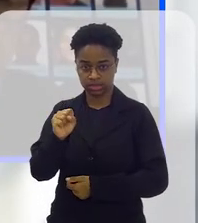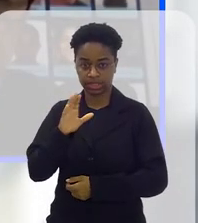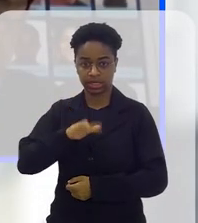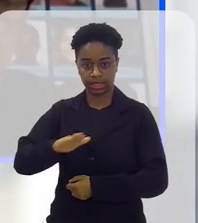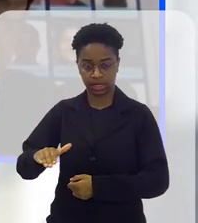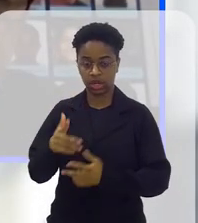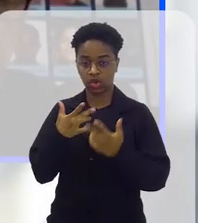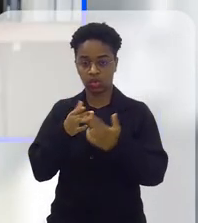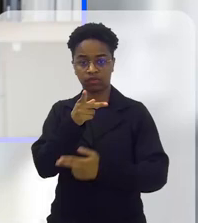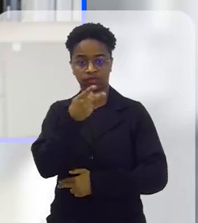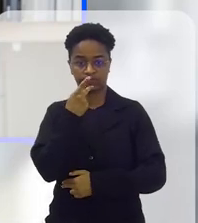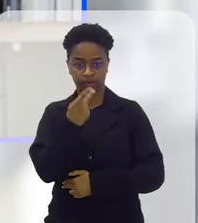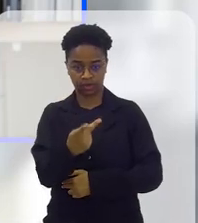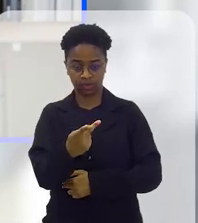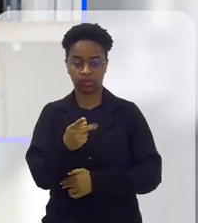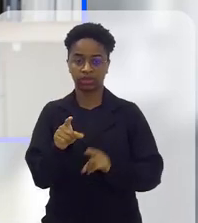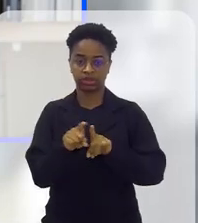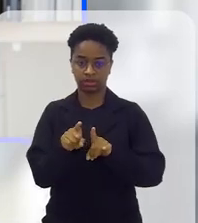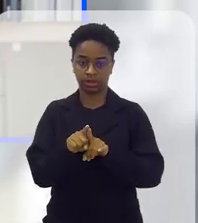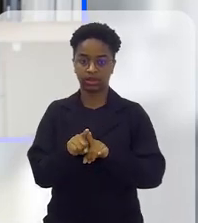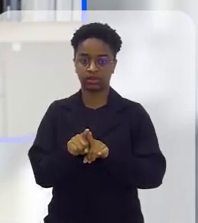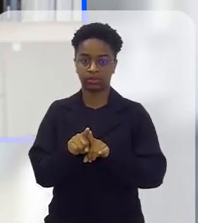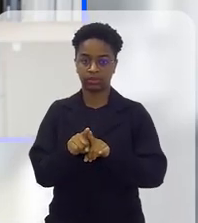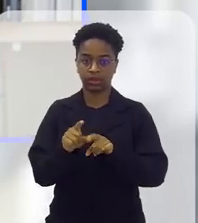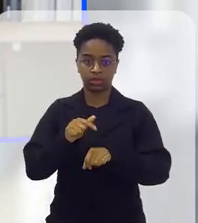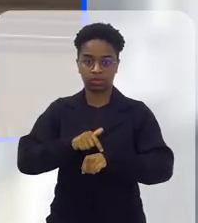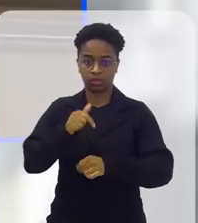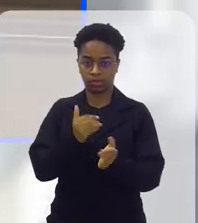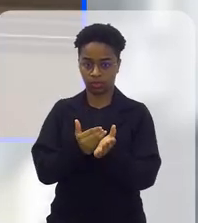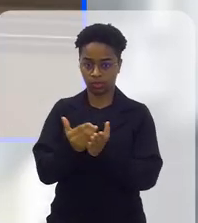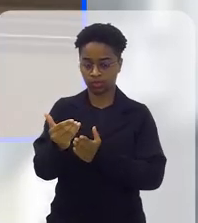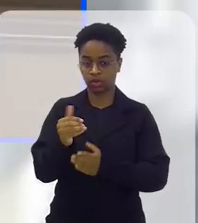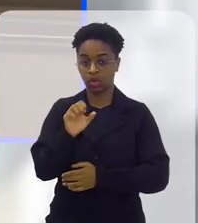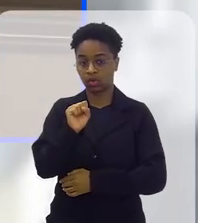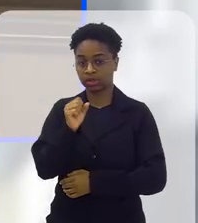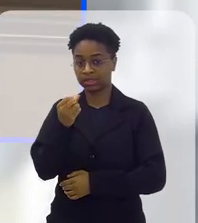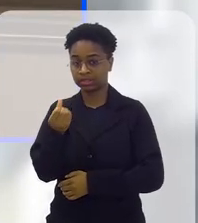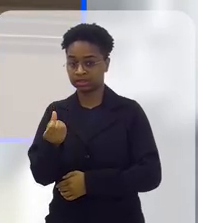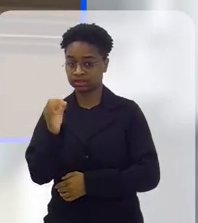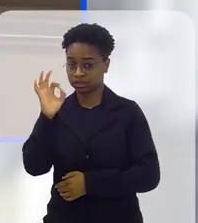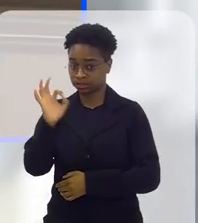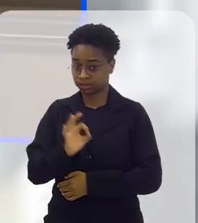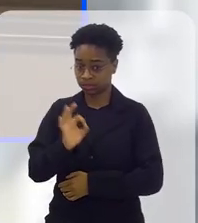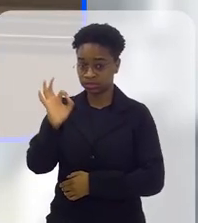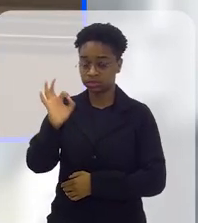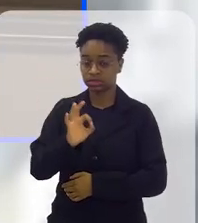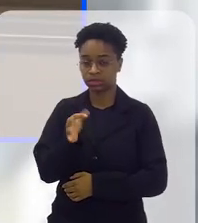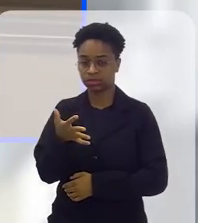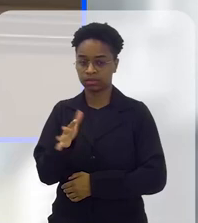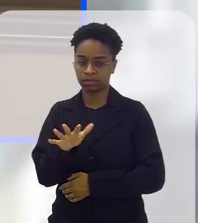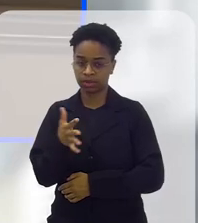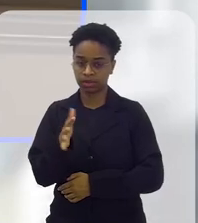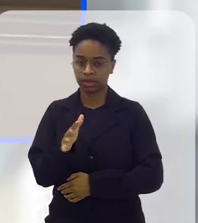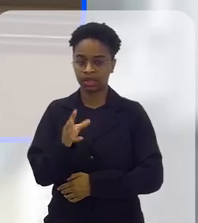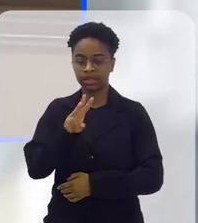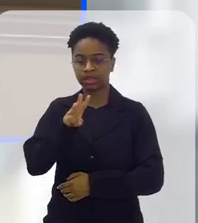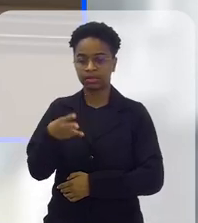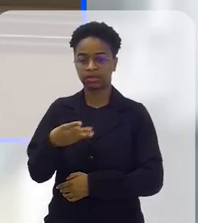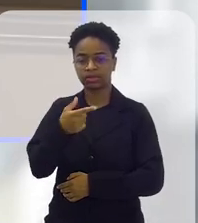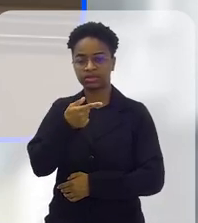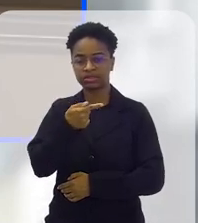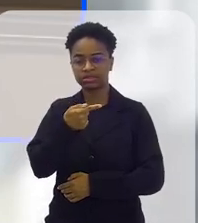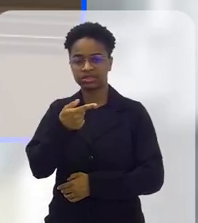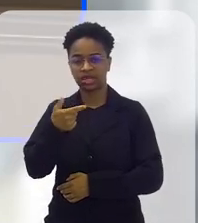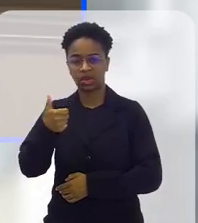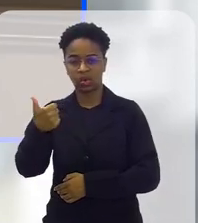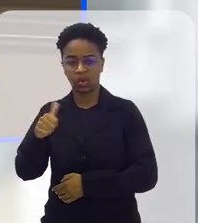Criança, como você falou na entrada também, 86% que foram aproximadamente 3